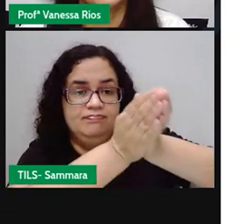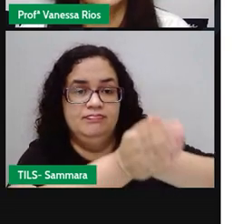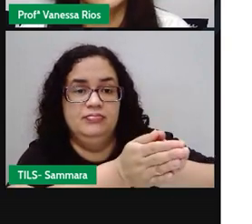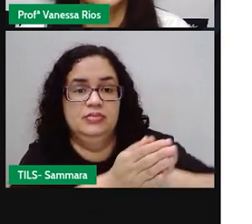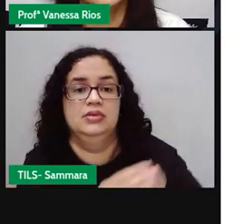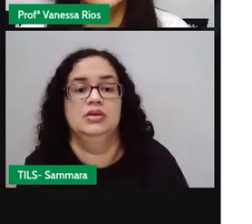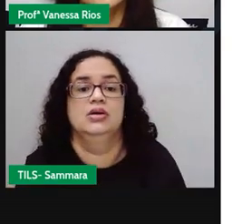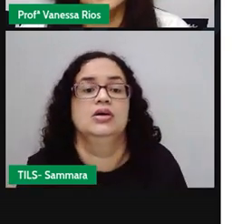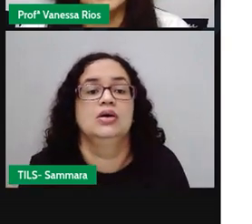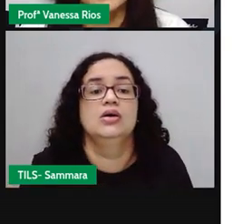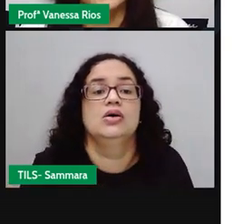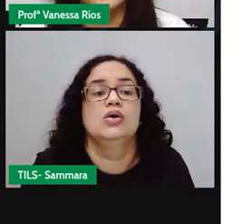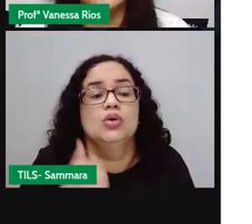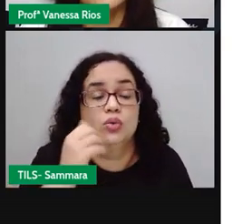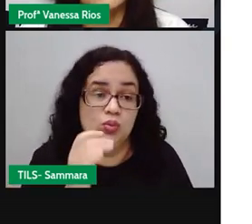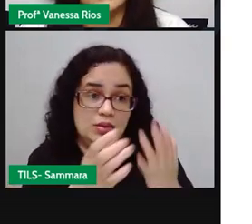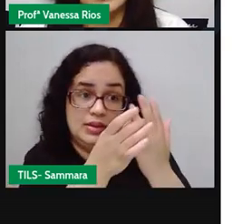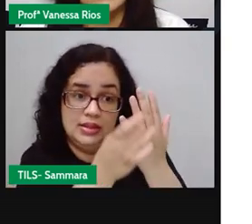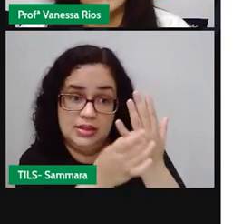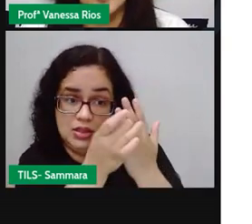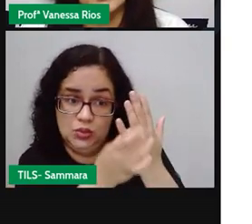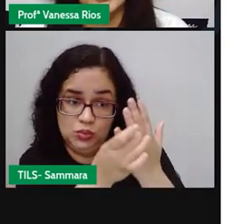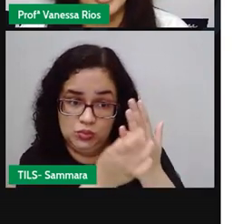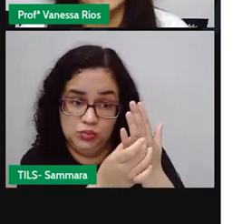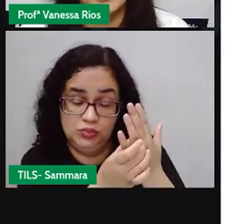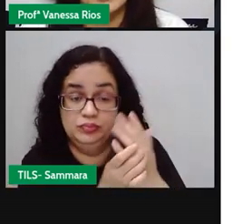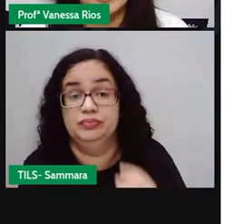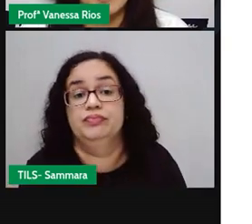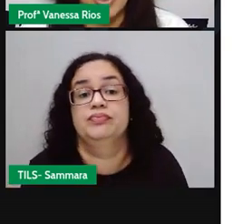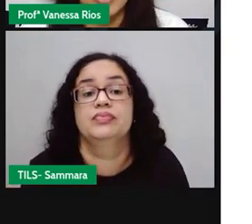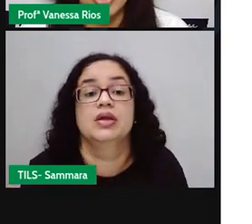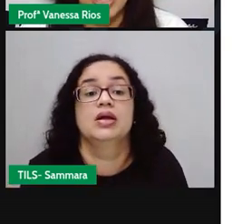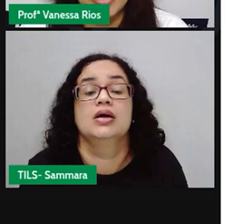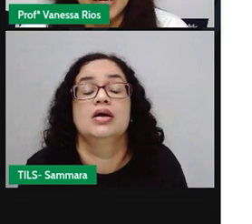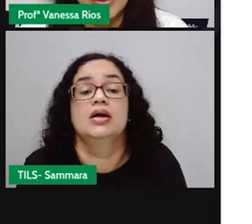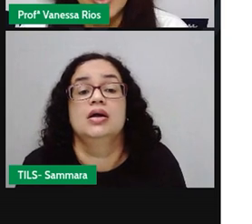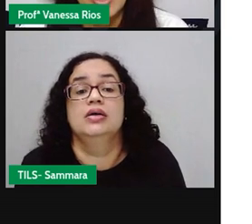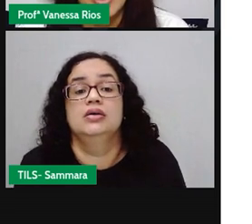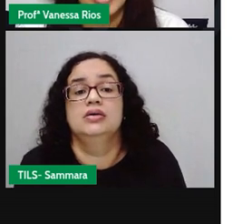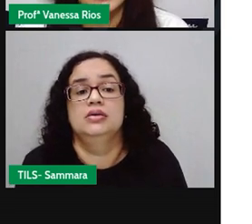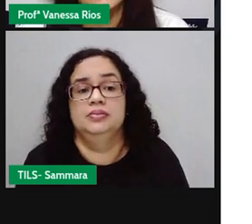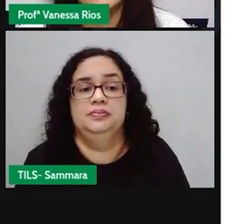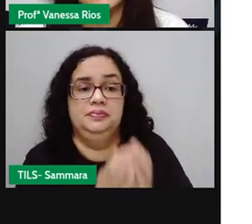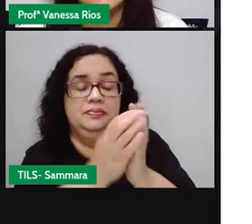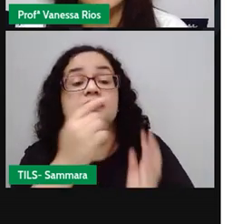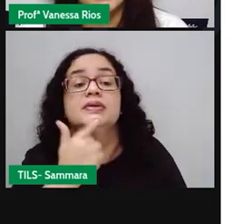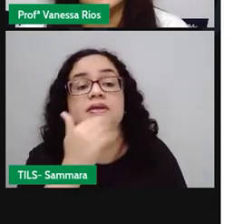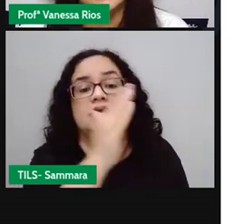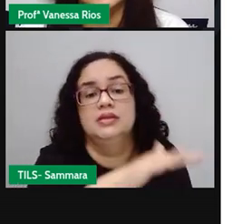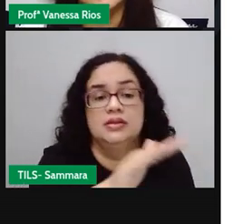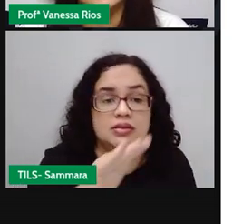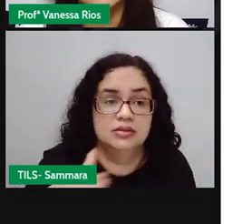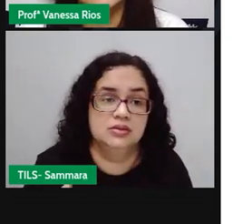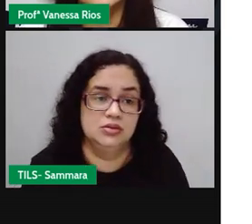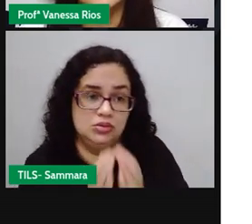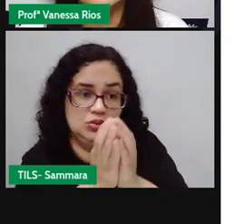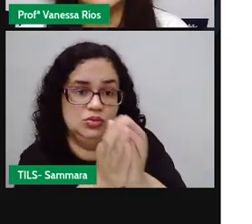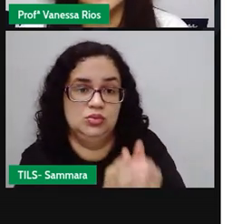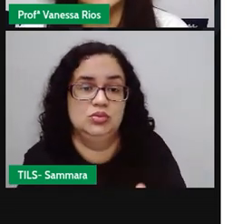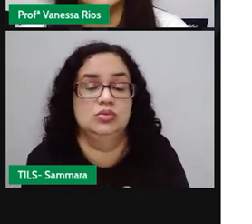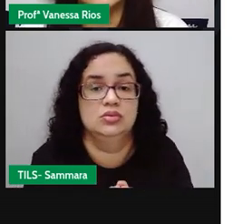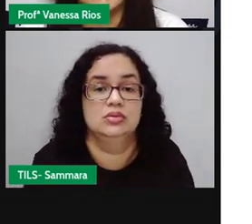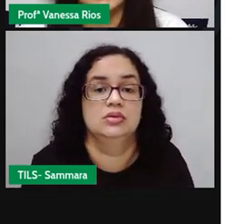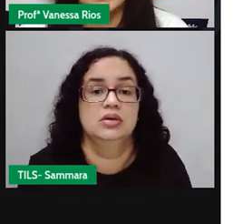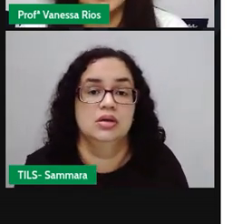será o passador do anel. Um objeto entre as palmas da mão. A criança deve passar suas mãos